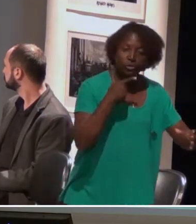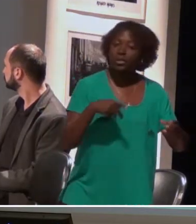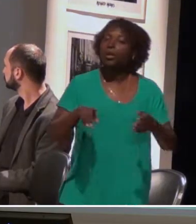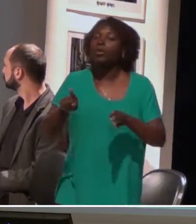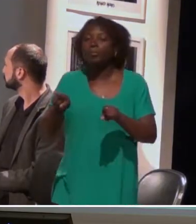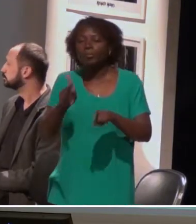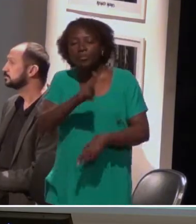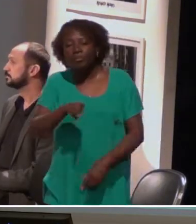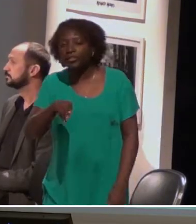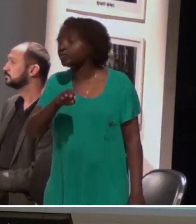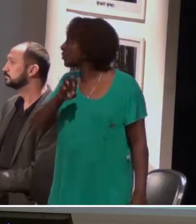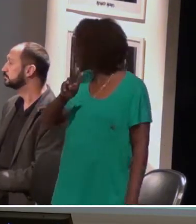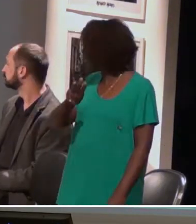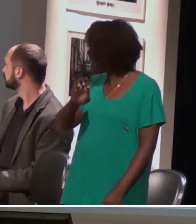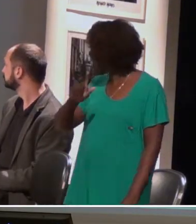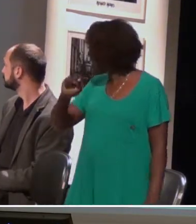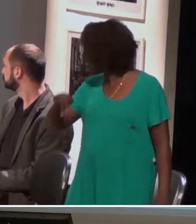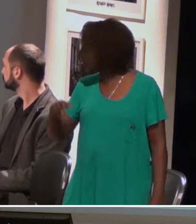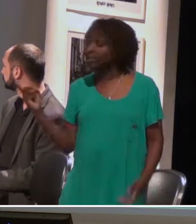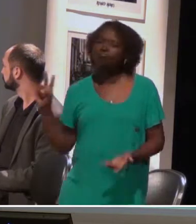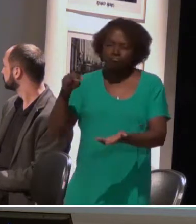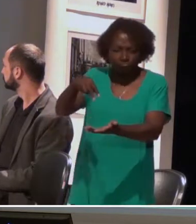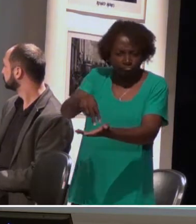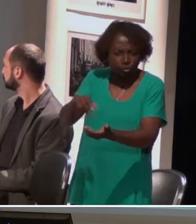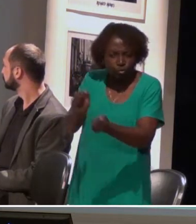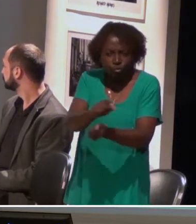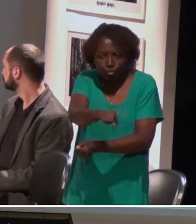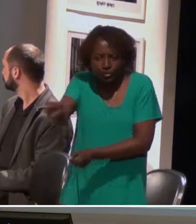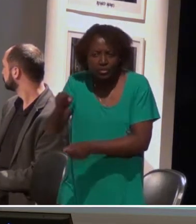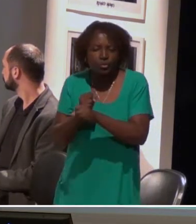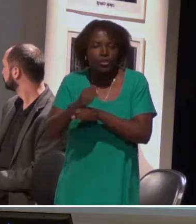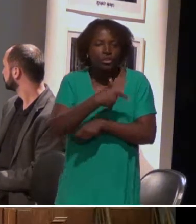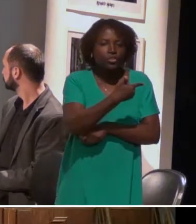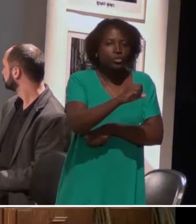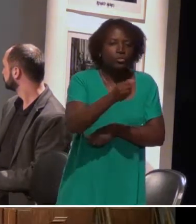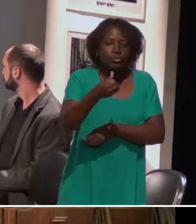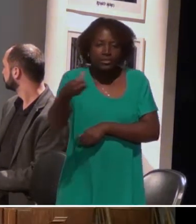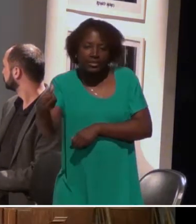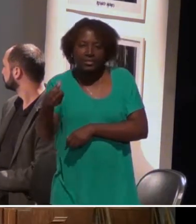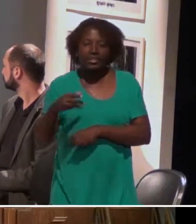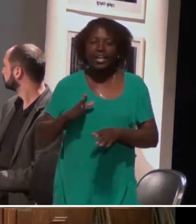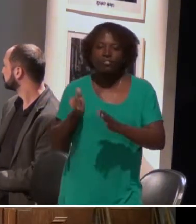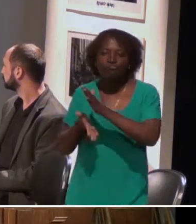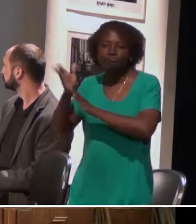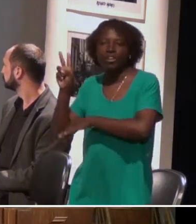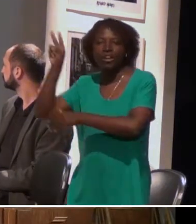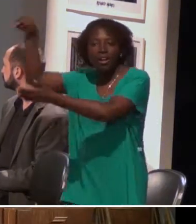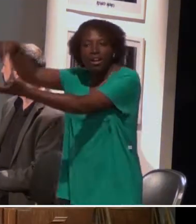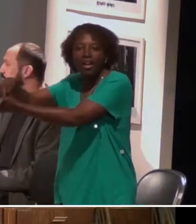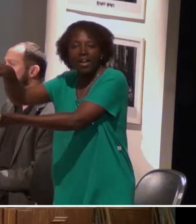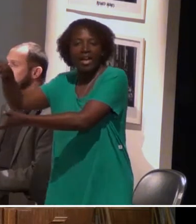Ellen, que vocês também devem conhecer, que esteve aqui com vocês em 2016, e foi para o Maranhão, foi muito bem